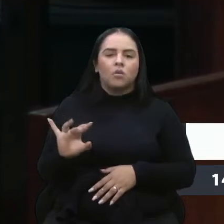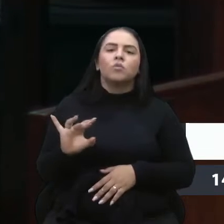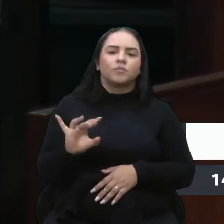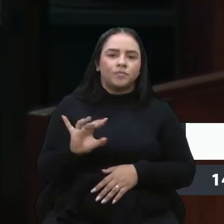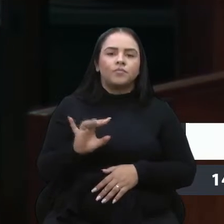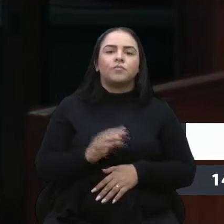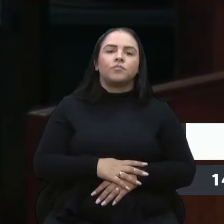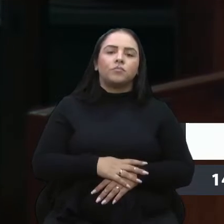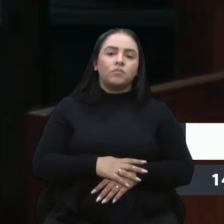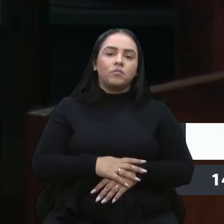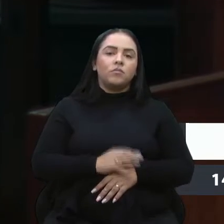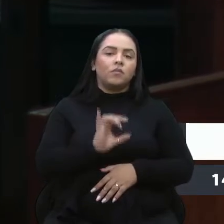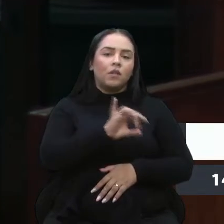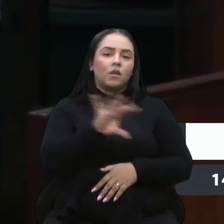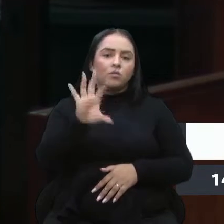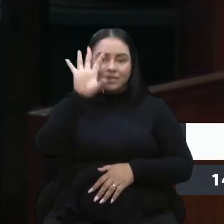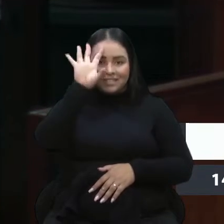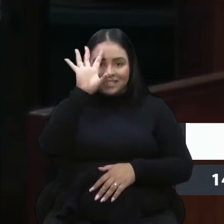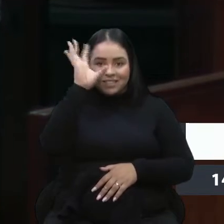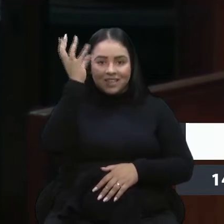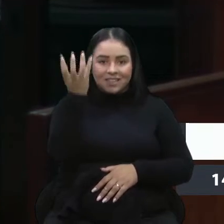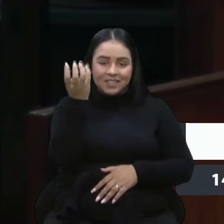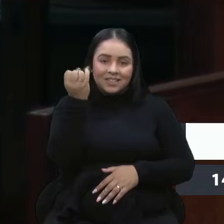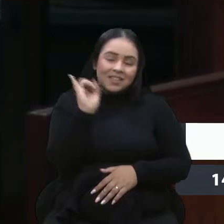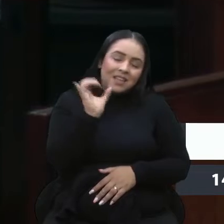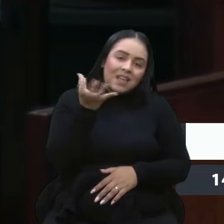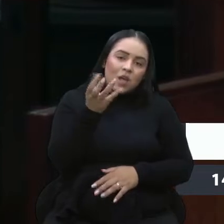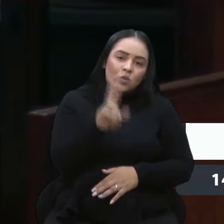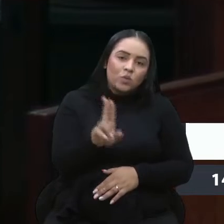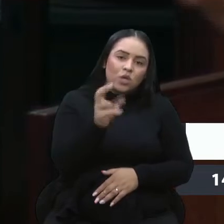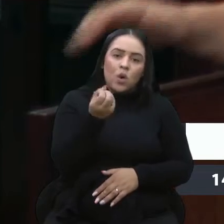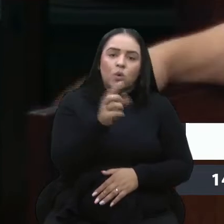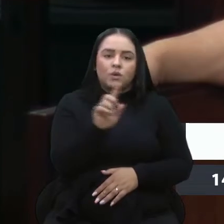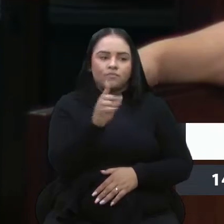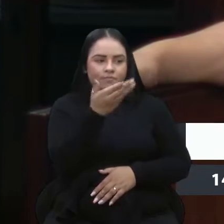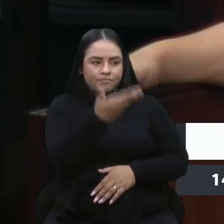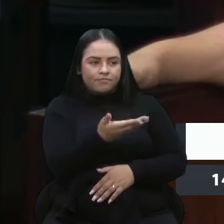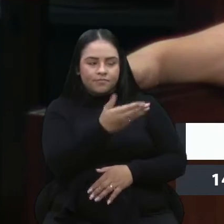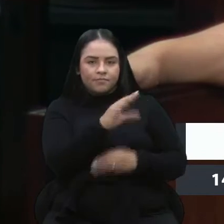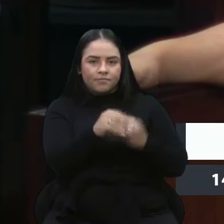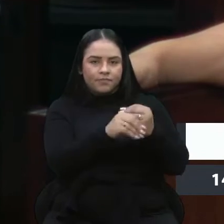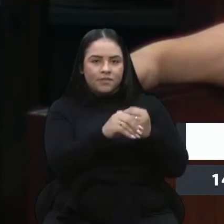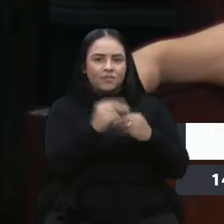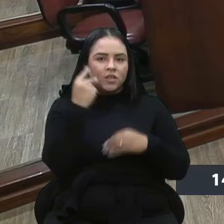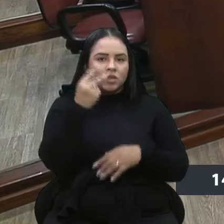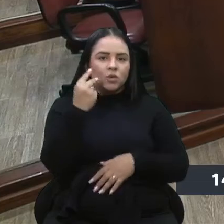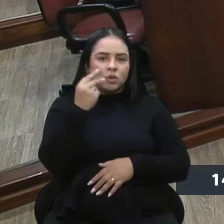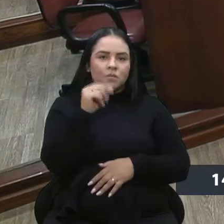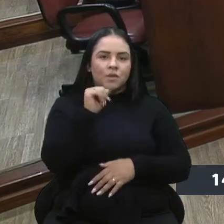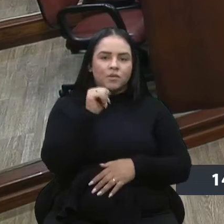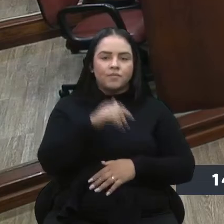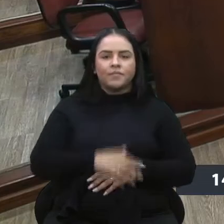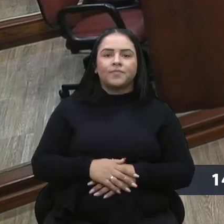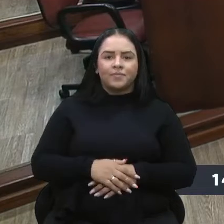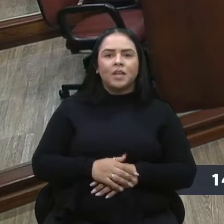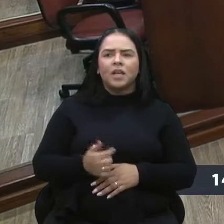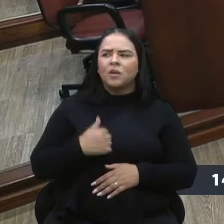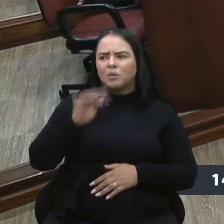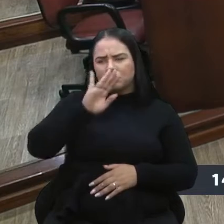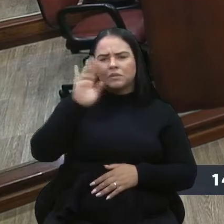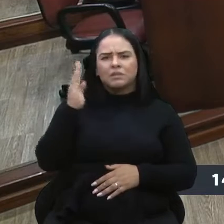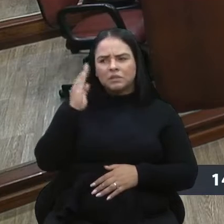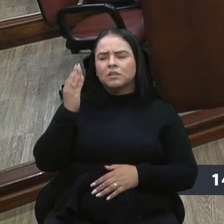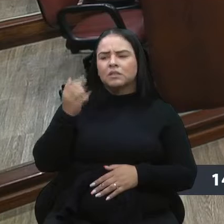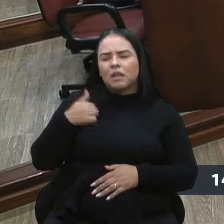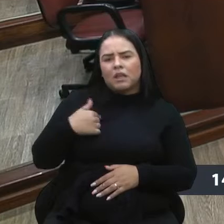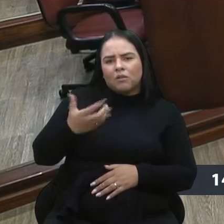e que cada um decida se quer usar ou não. Sua parte, vereador Marcon. Vereador Bressan, eu ia falar sobre isso também, eu gostaria de